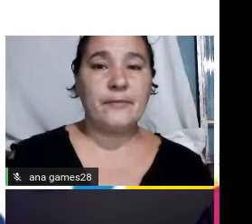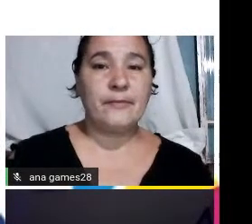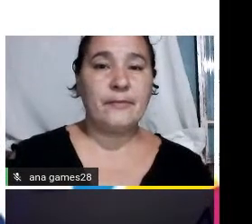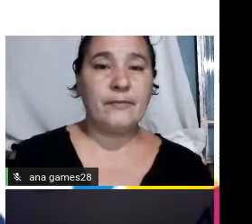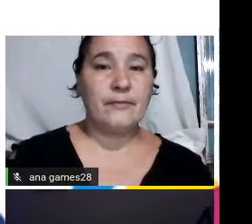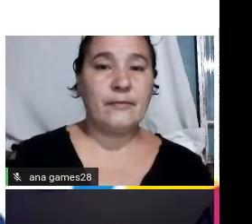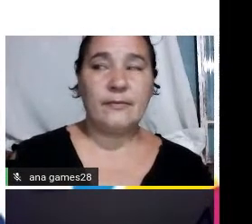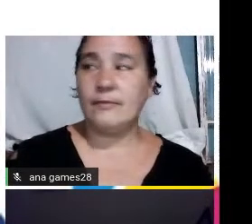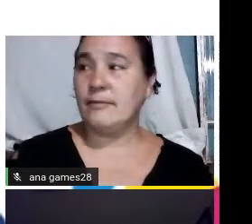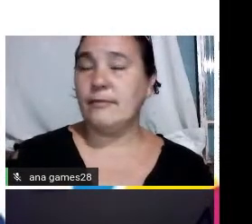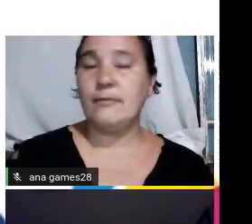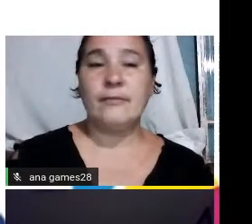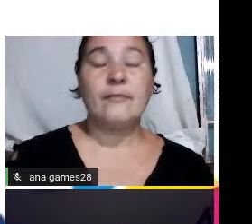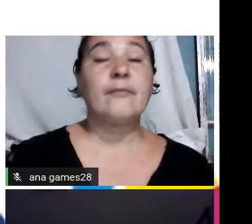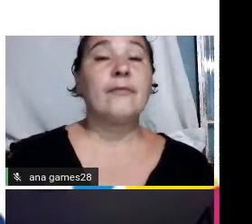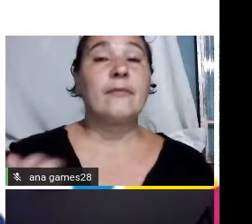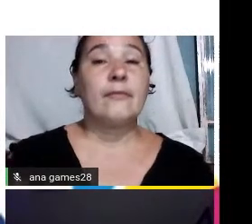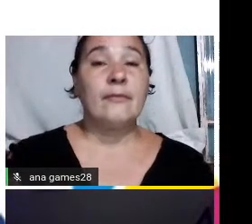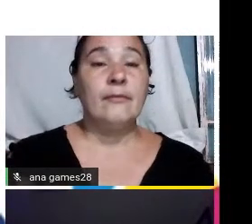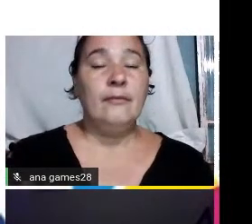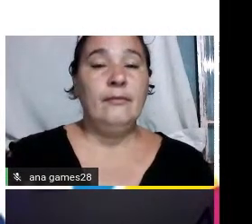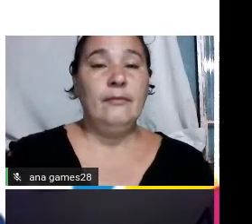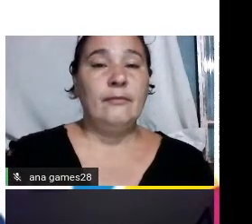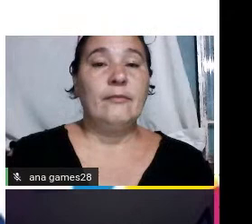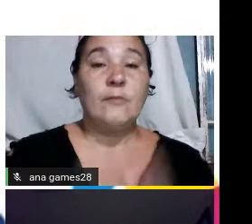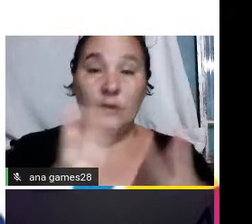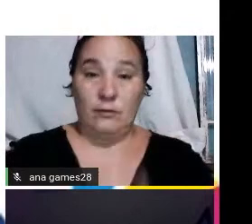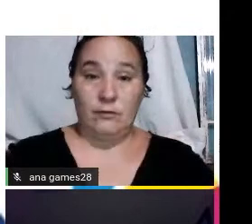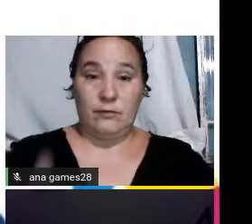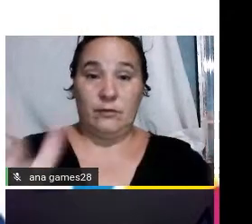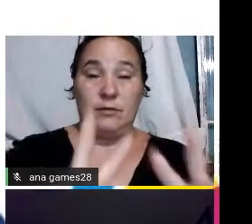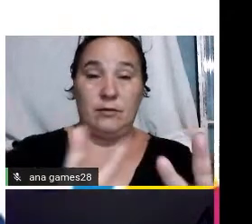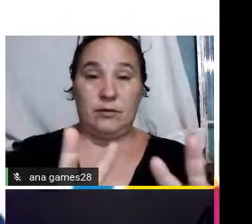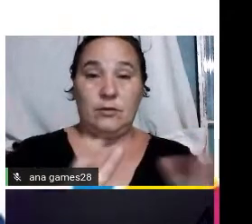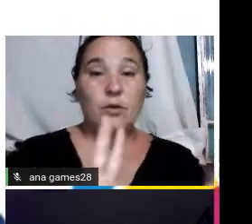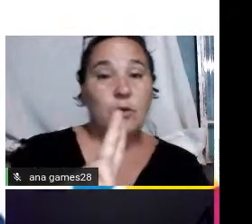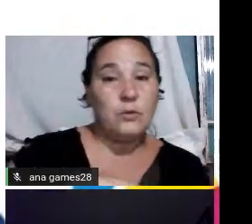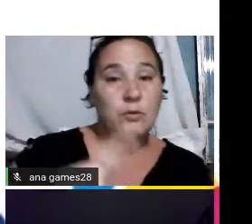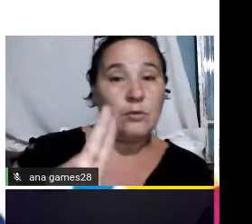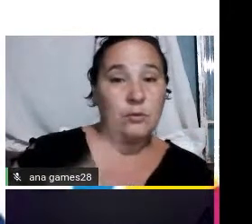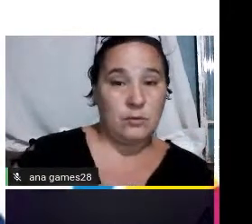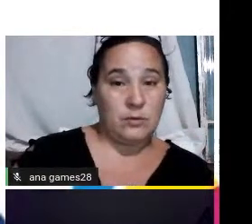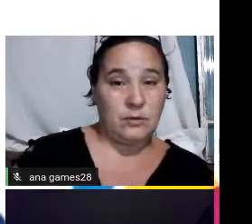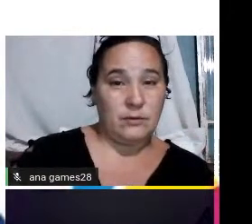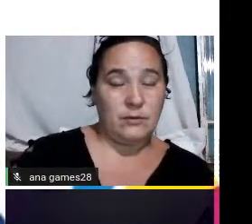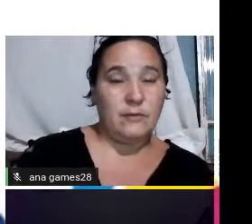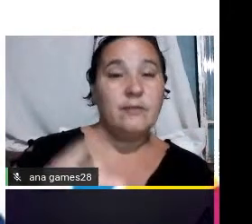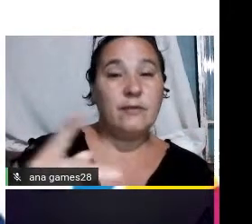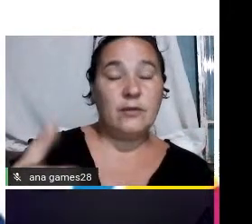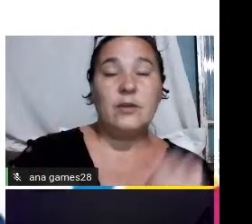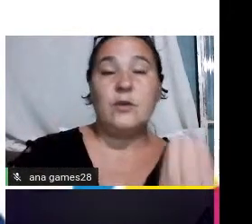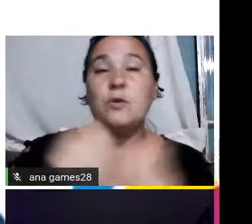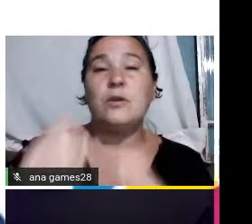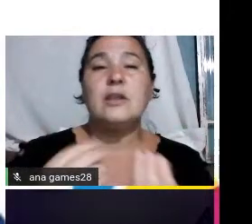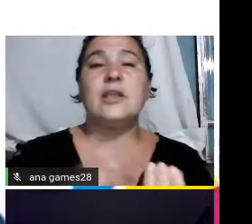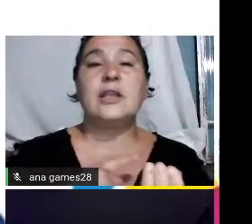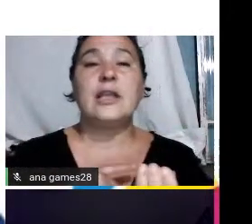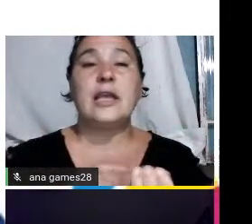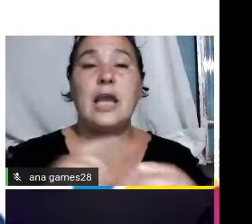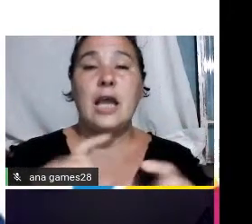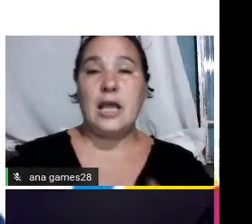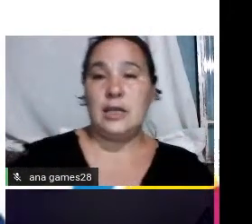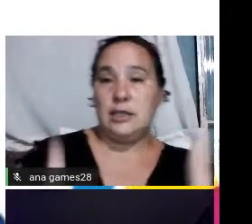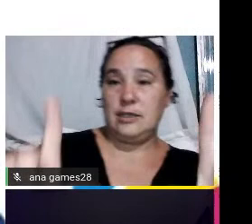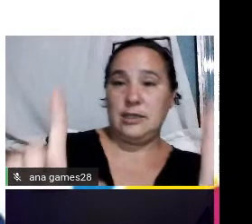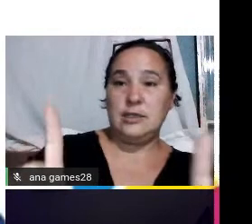então aqui uma parte mais visual do que o nosso aplicativo vai ser a gente tem as telas